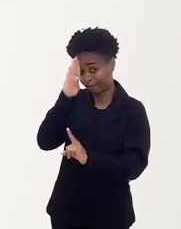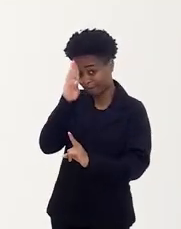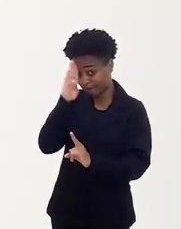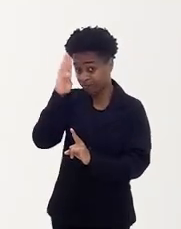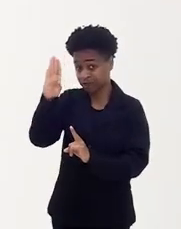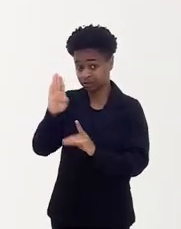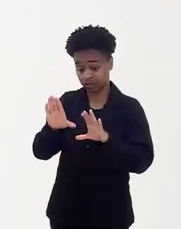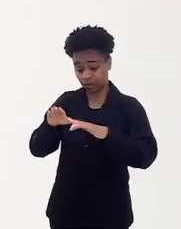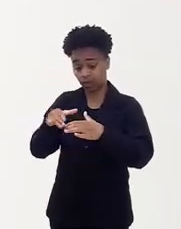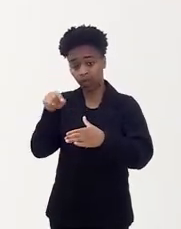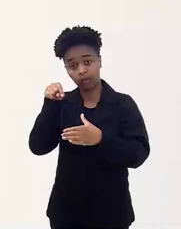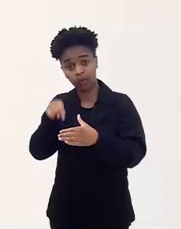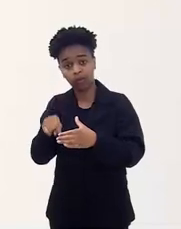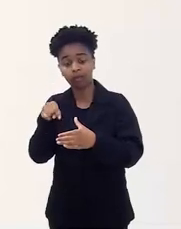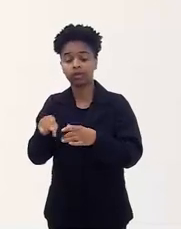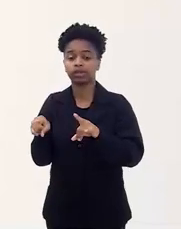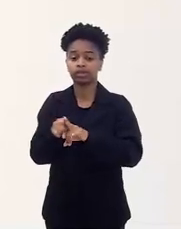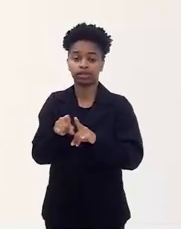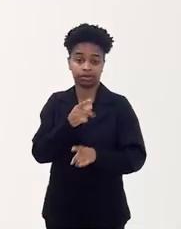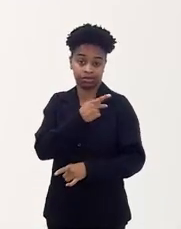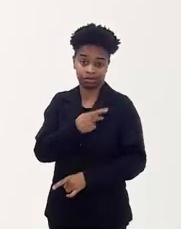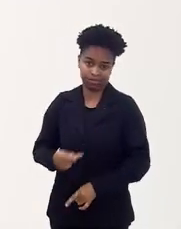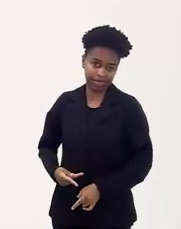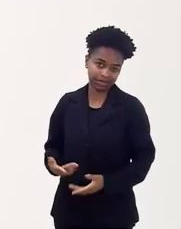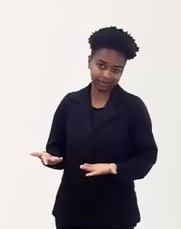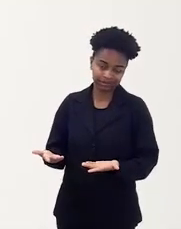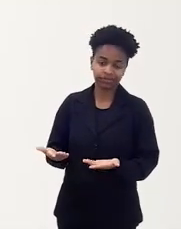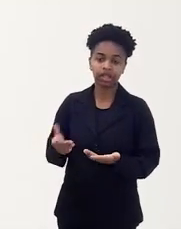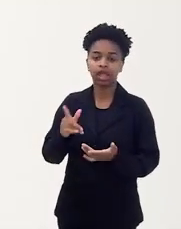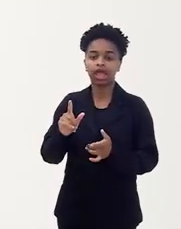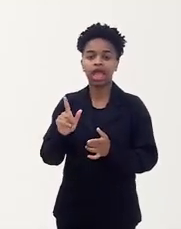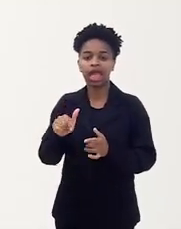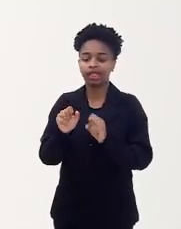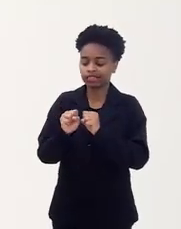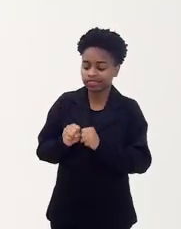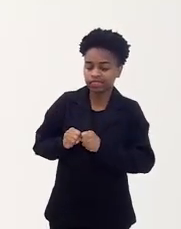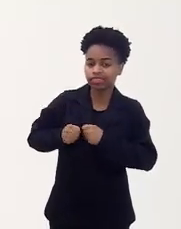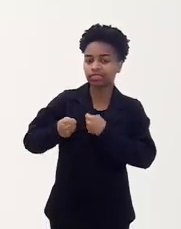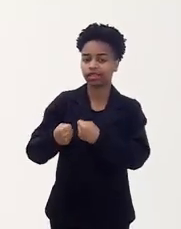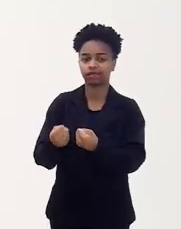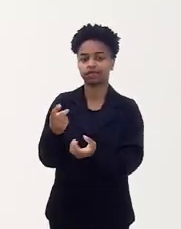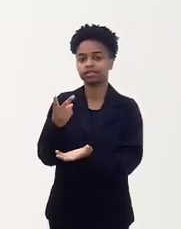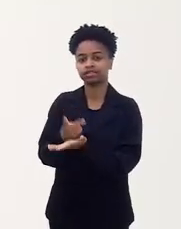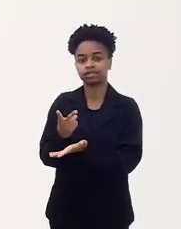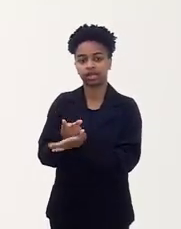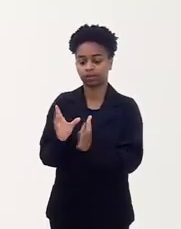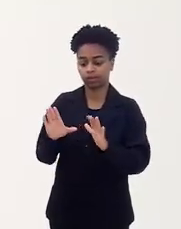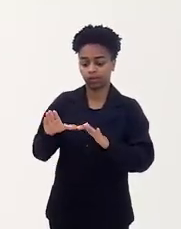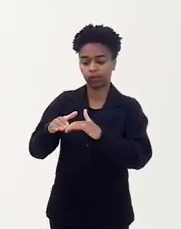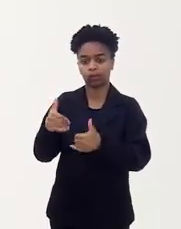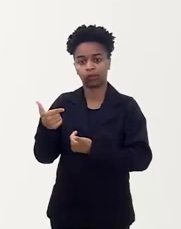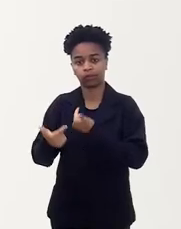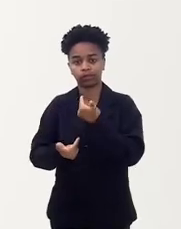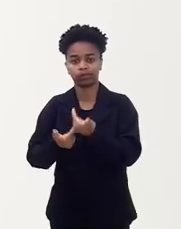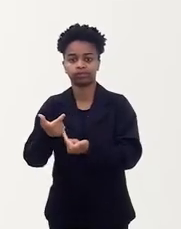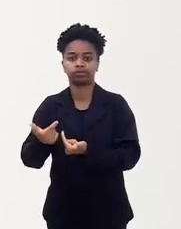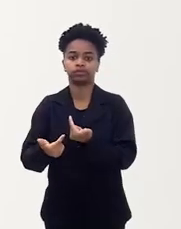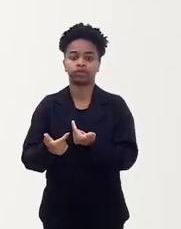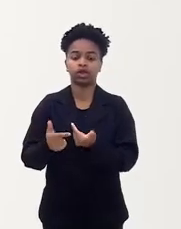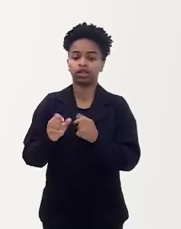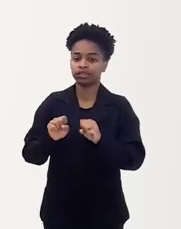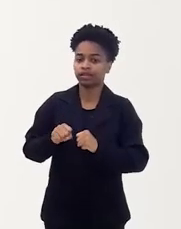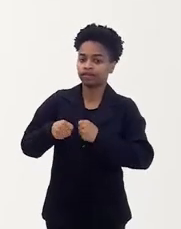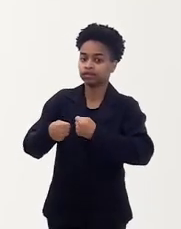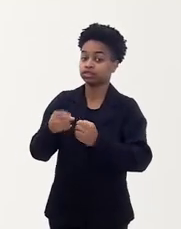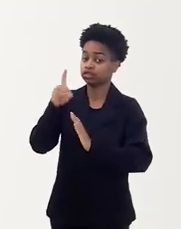máximo da comissão de modo geral e da sua presidenta, que é a defesa intransigente do conjunto da classe trabalhadora,